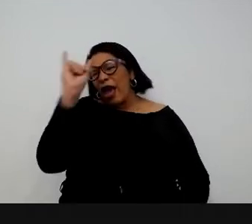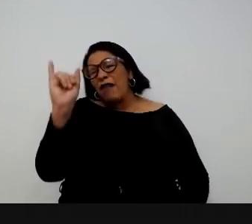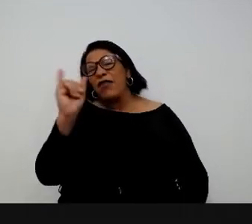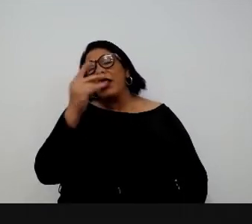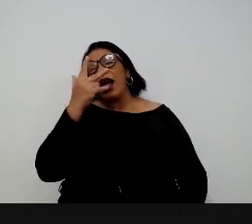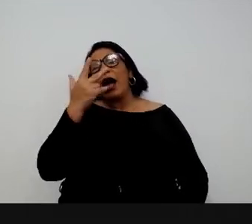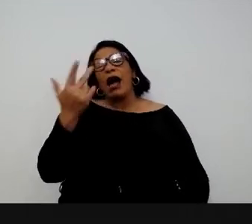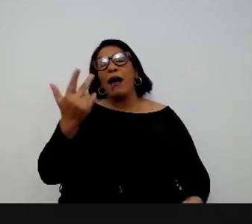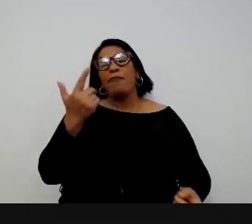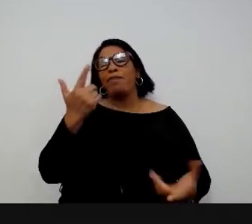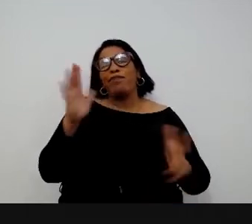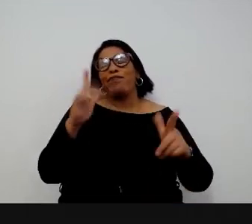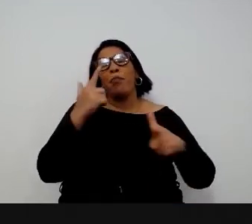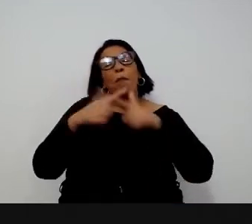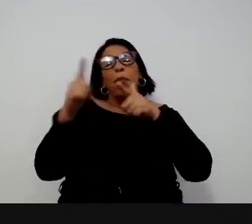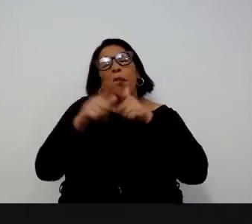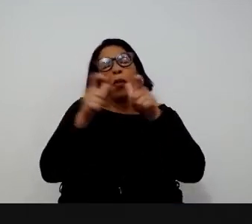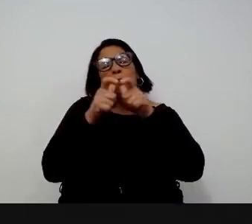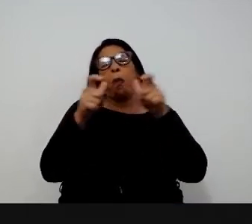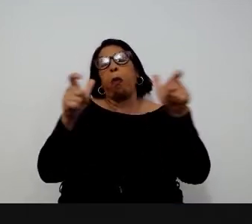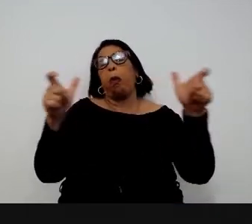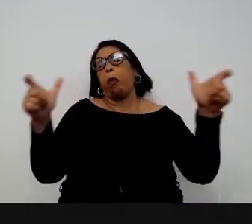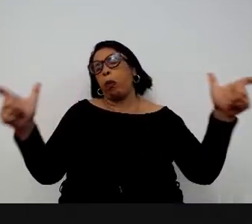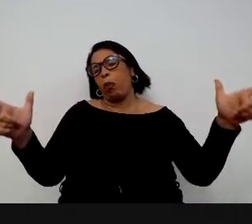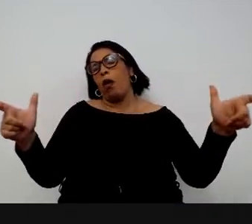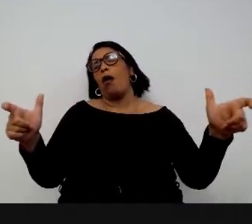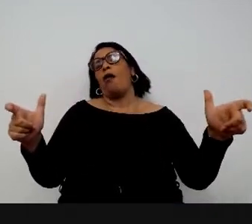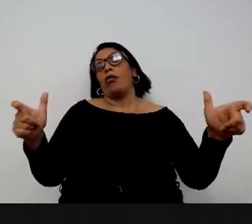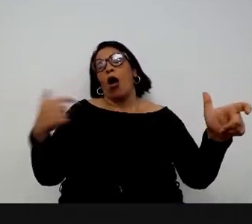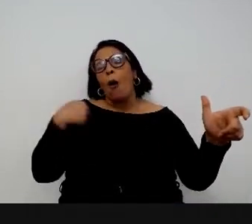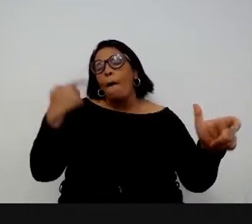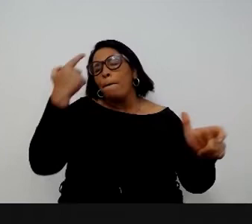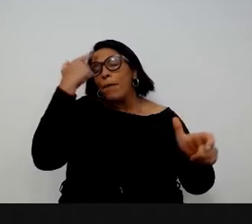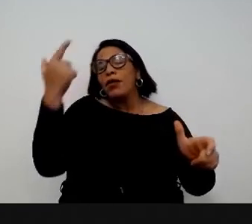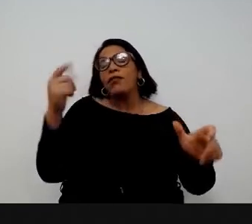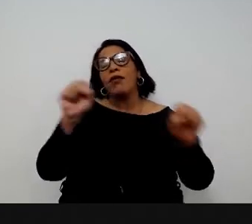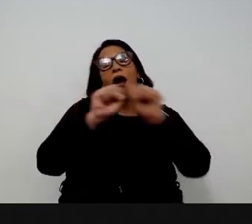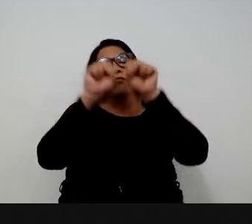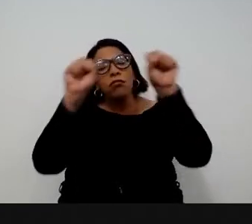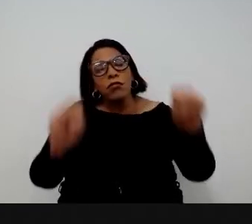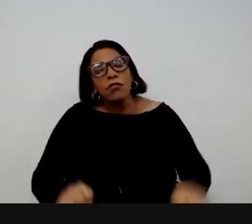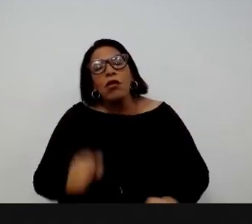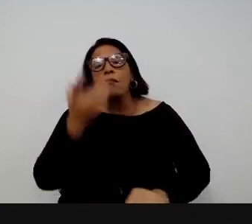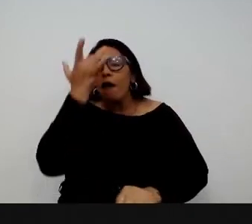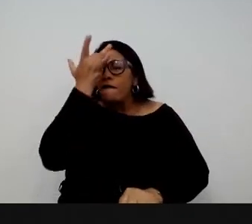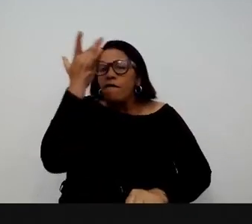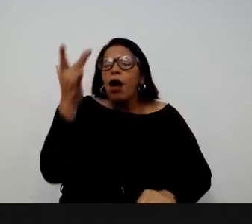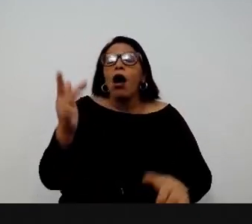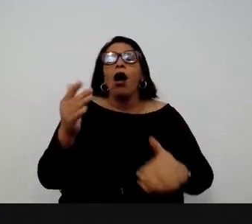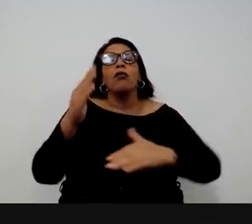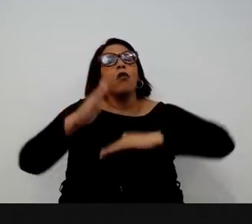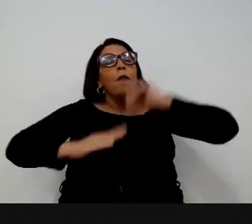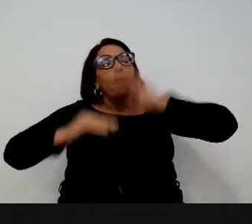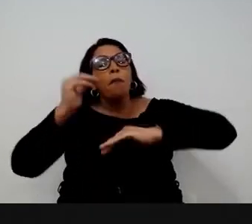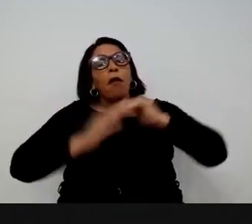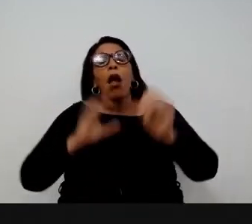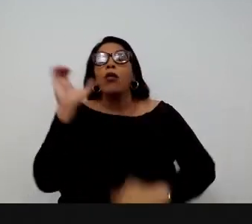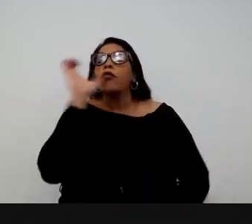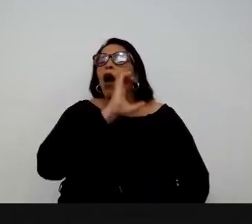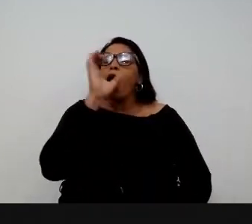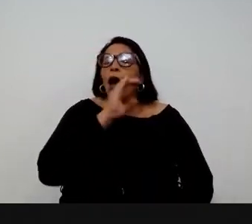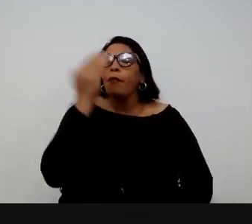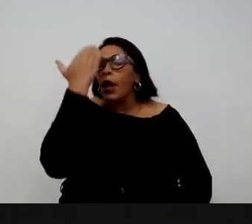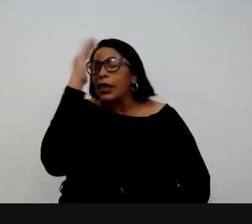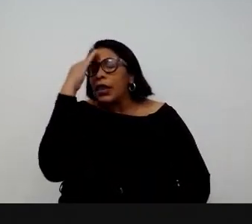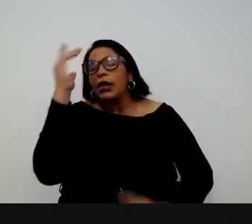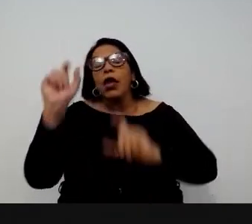estratégia. A política de modernização do Estado também foi feita com Genova. A gente fez um survey com os servidores públicos em cargos de gestão para entender